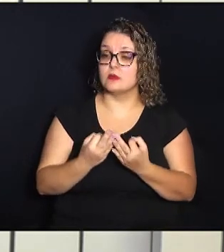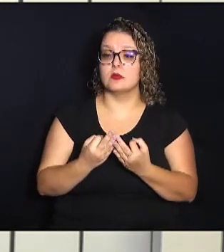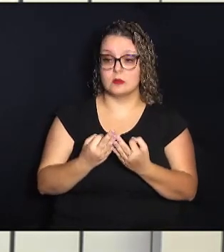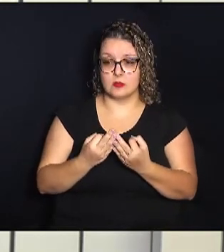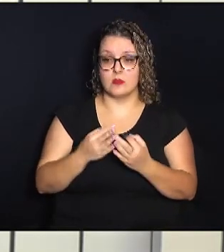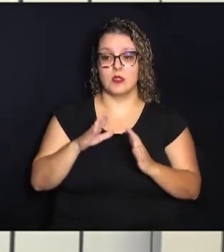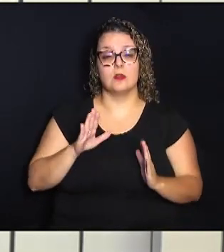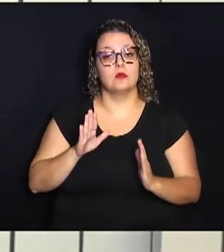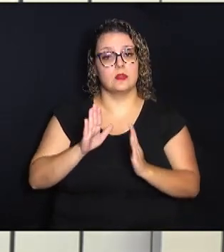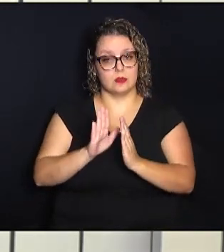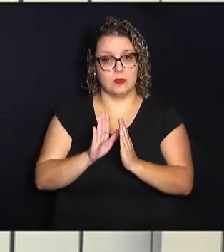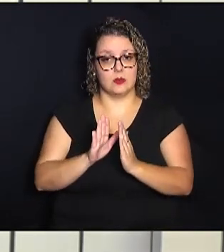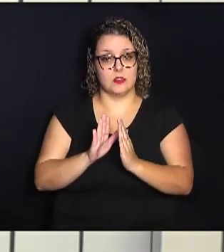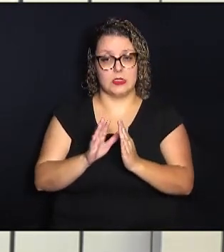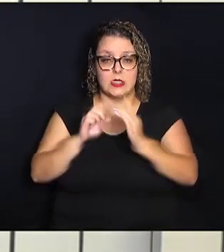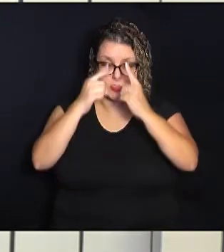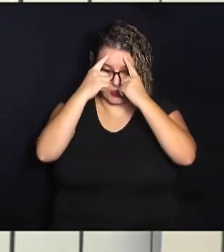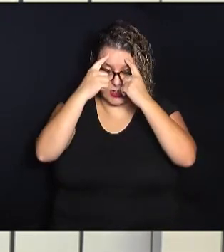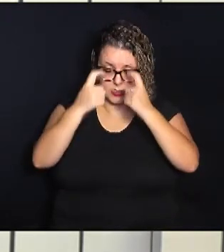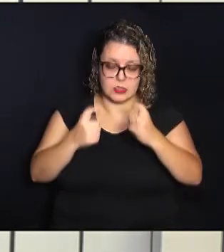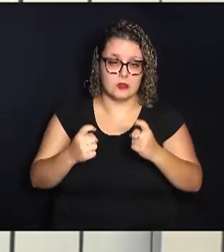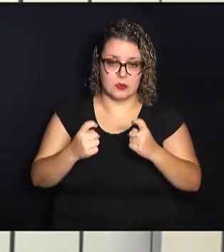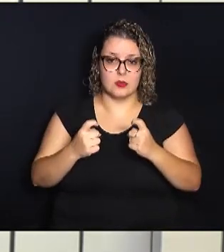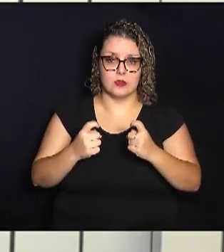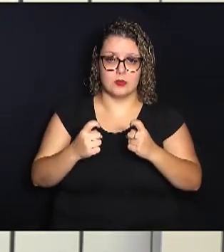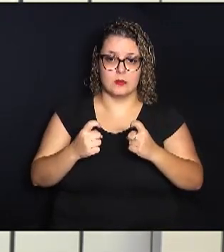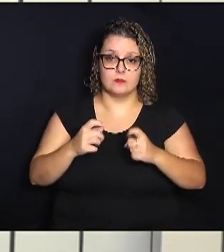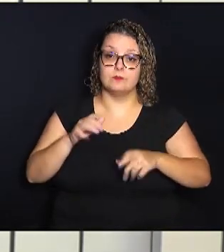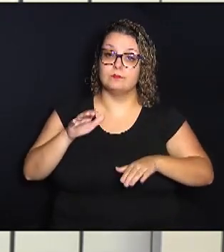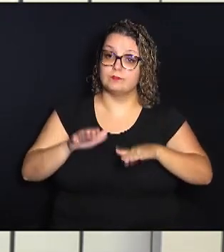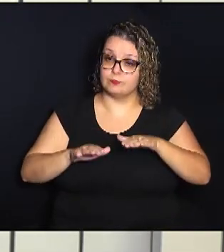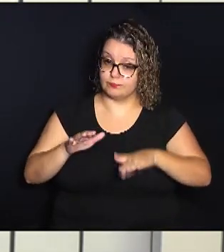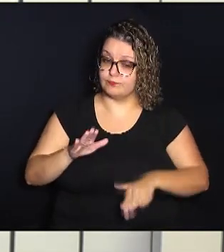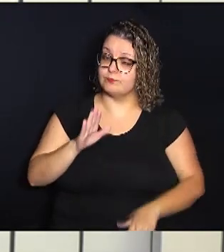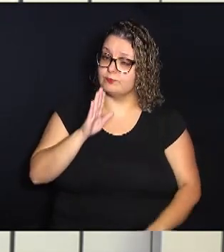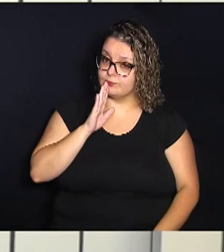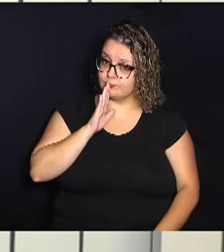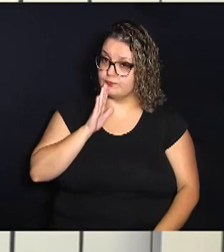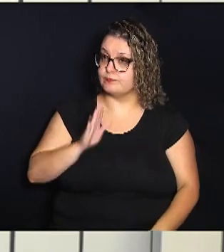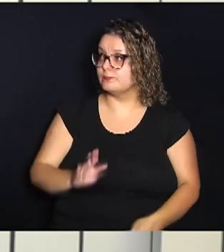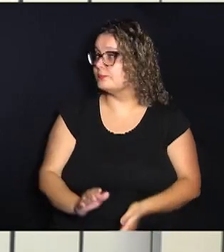enfrentamento desta violência, muitas vezes silenciosa.